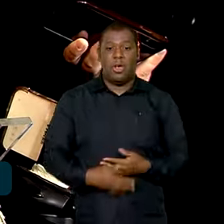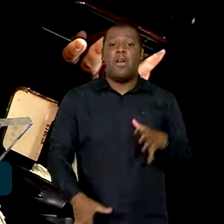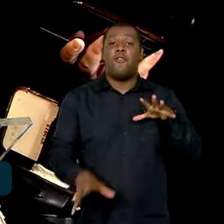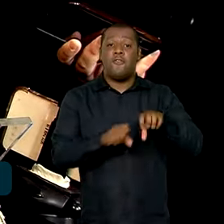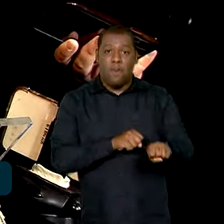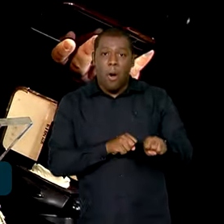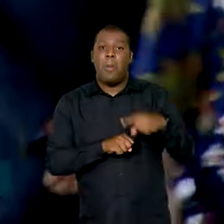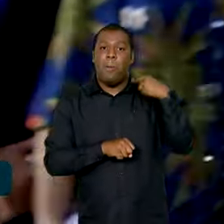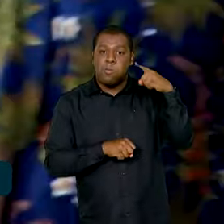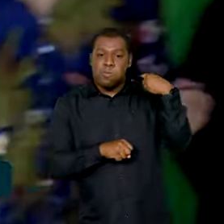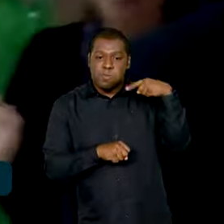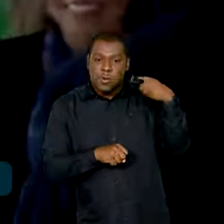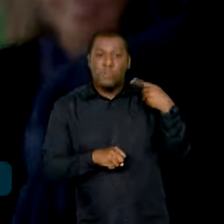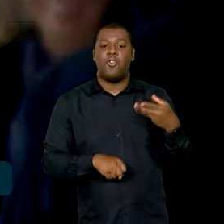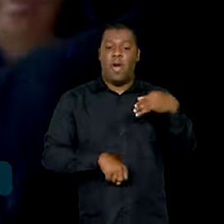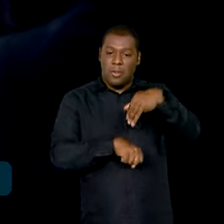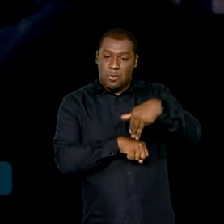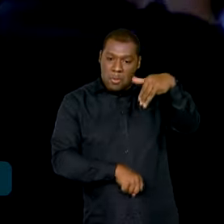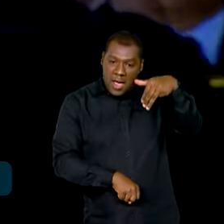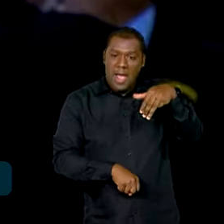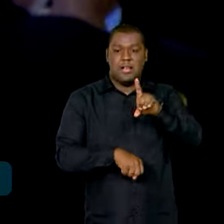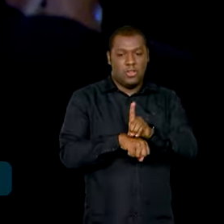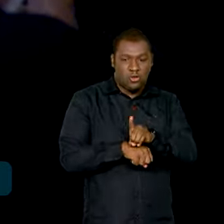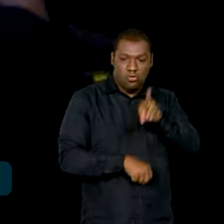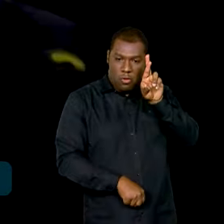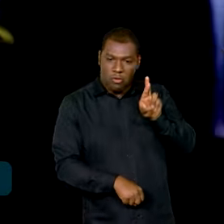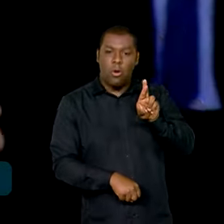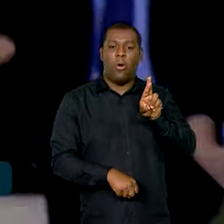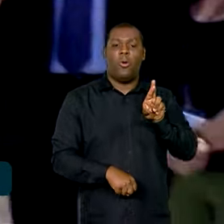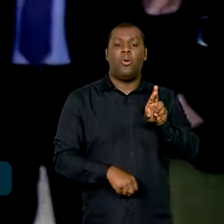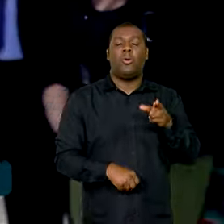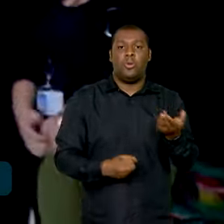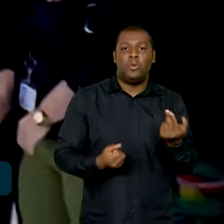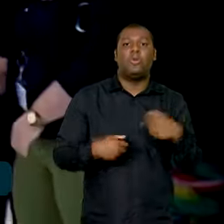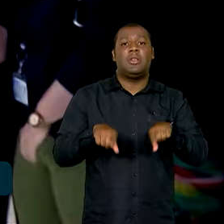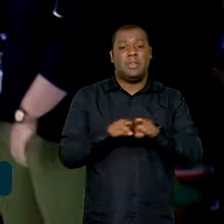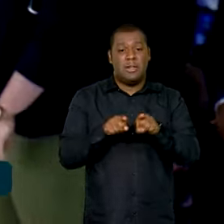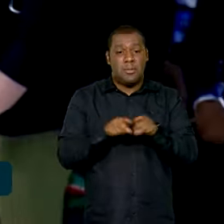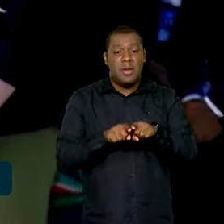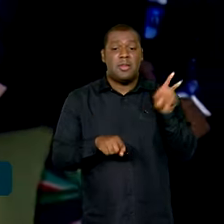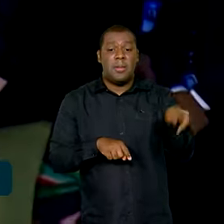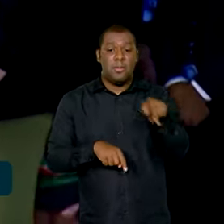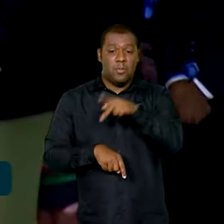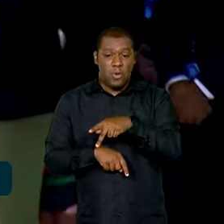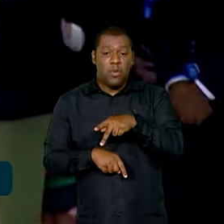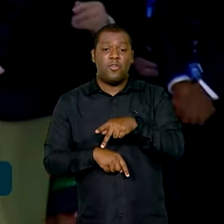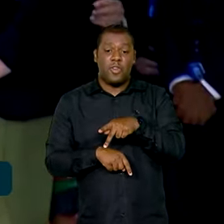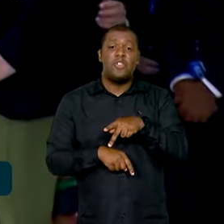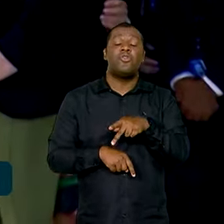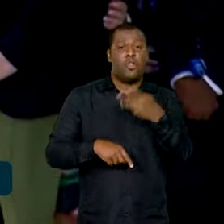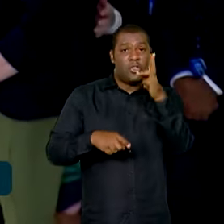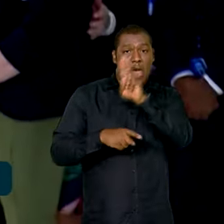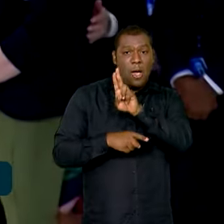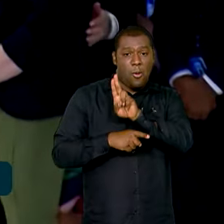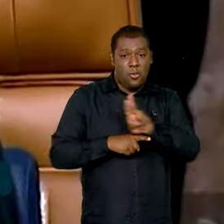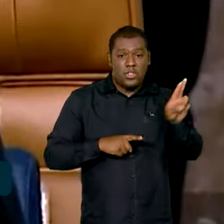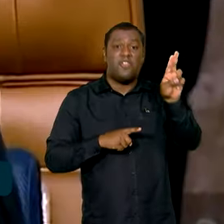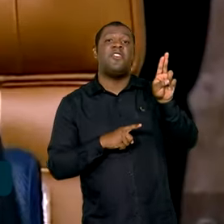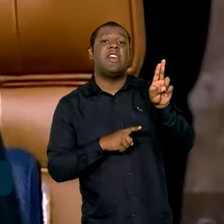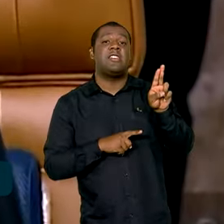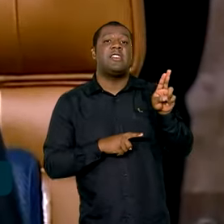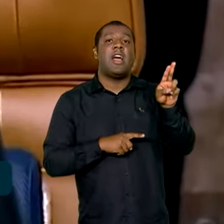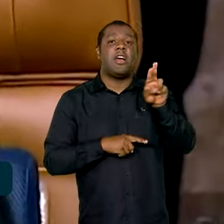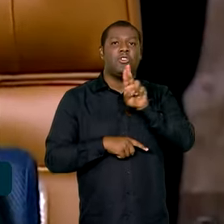Ciências Jurídicas. Lewandowski é mestre, doutor e livre docente em Direito de Estado pela Faculdade de Direito da